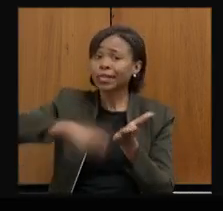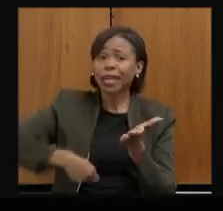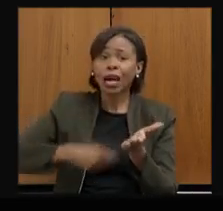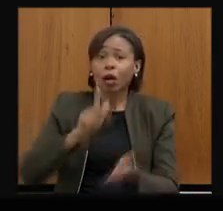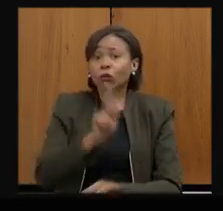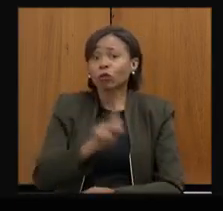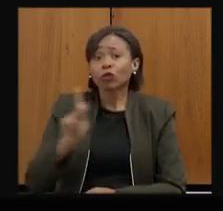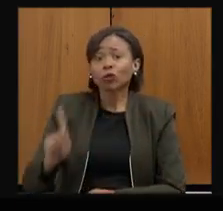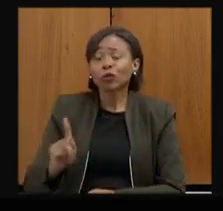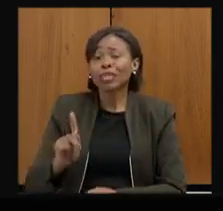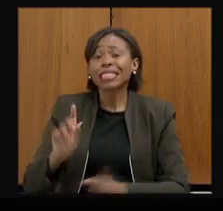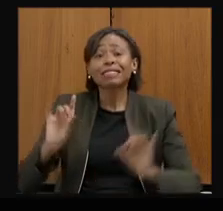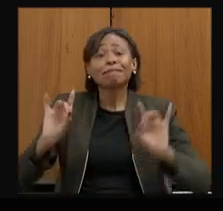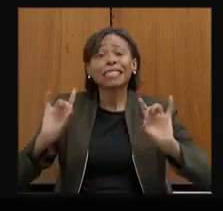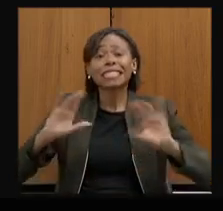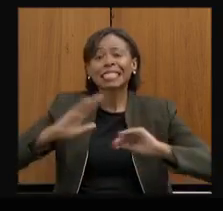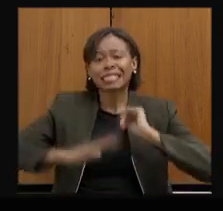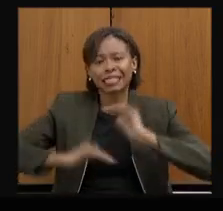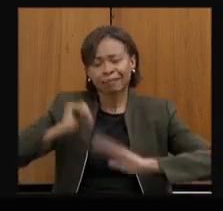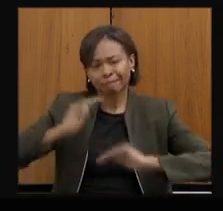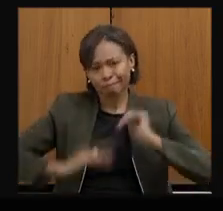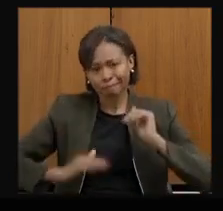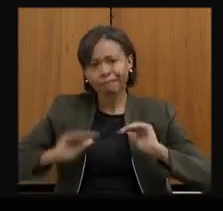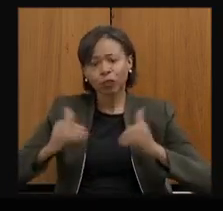especializados. Nós temos aí